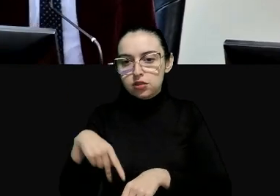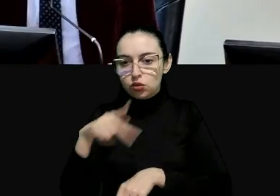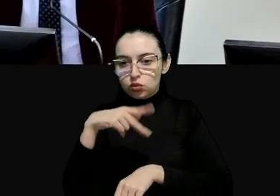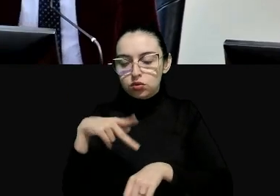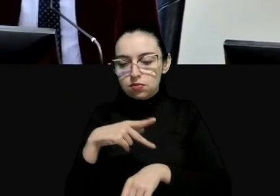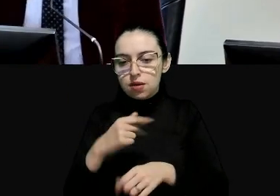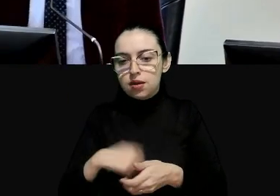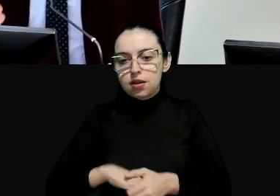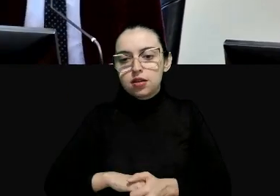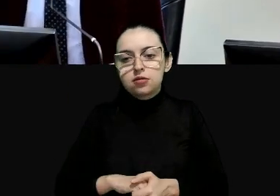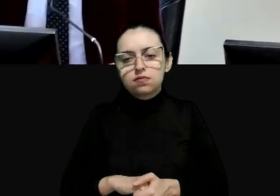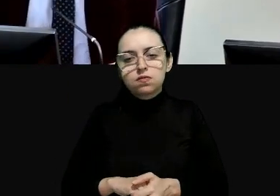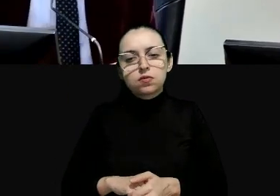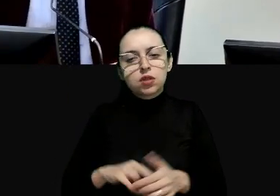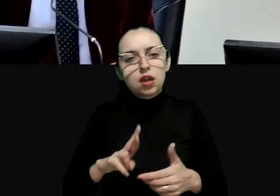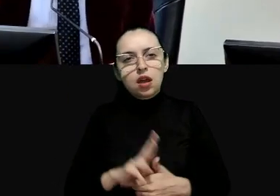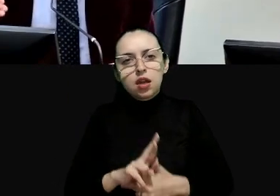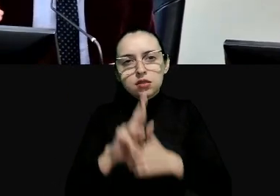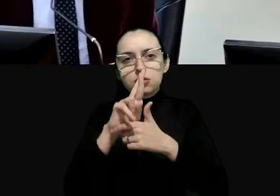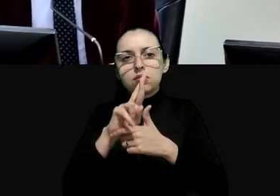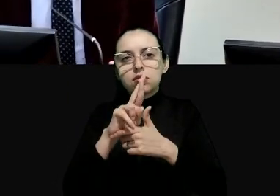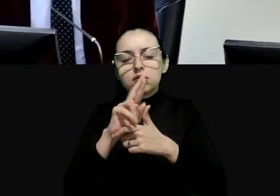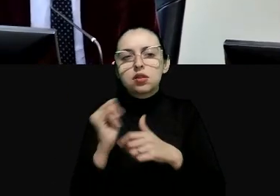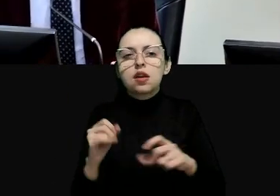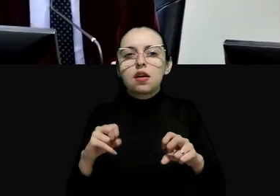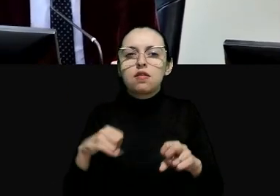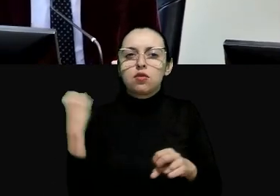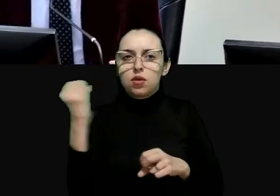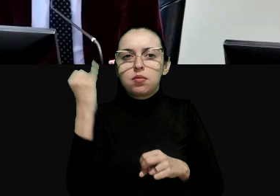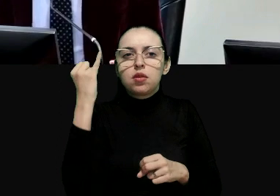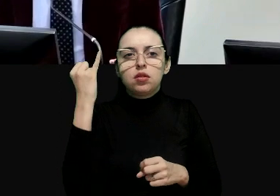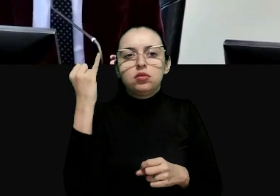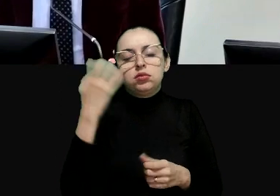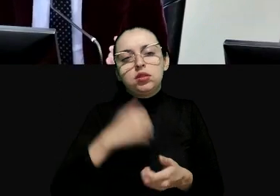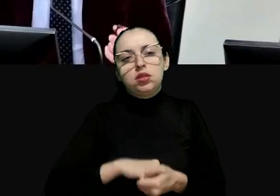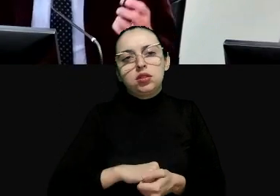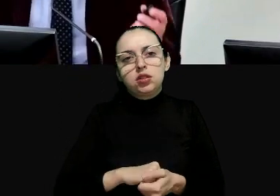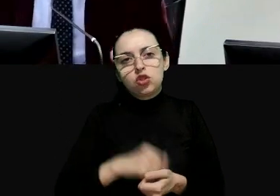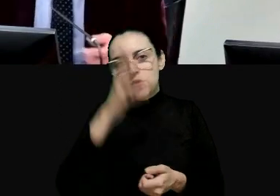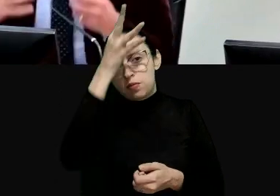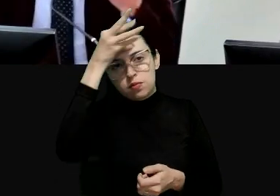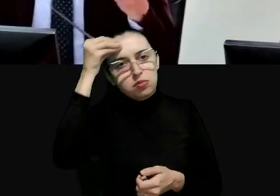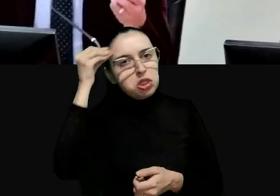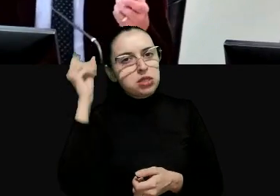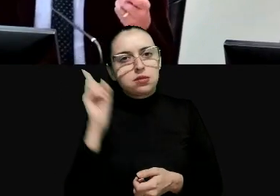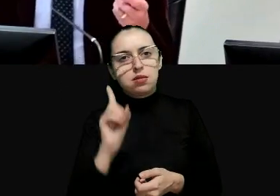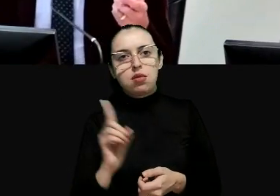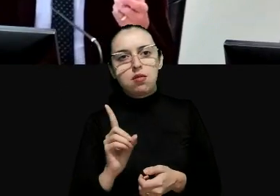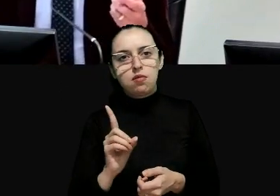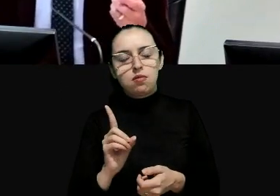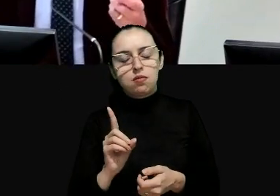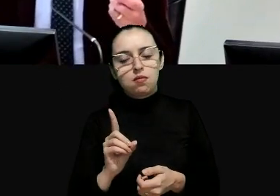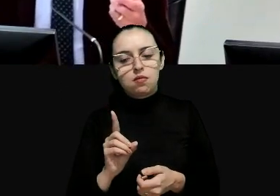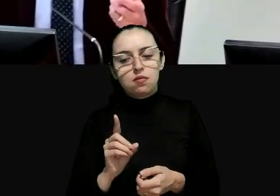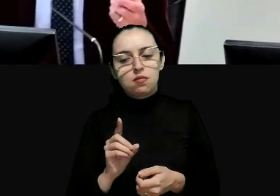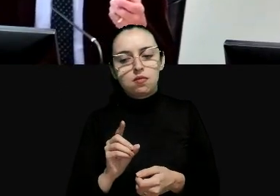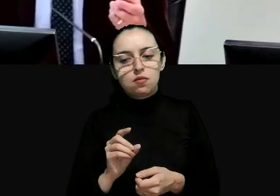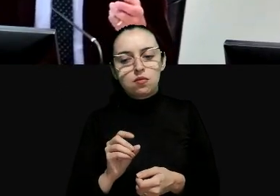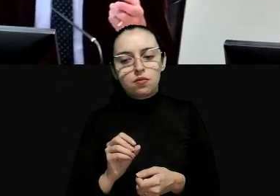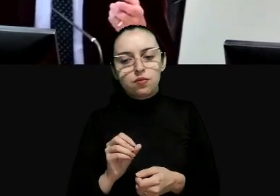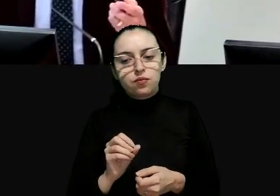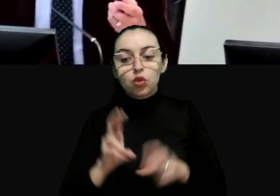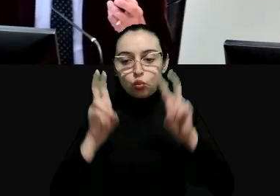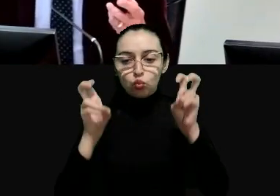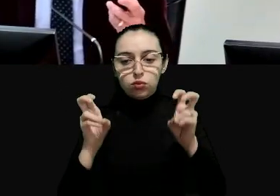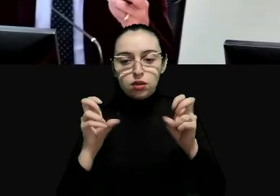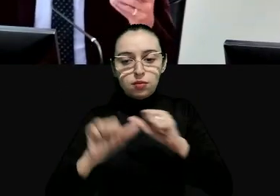têm um papel muito mais importante nesta esta luz é dizer que o constitucionalismo